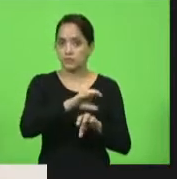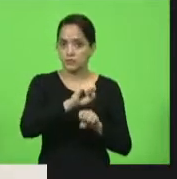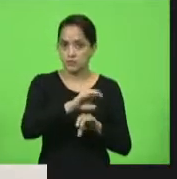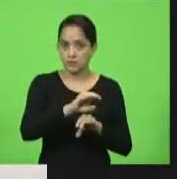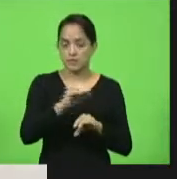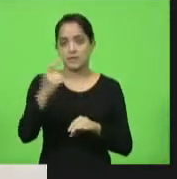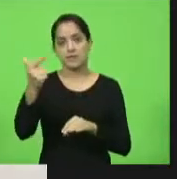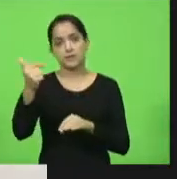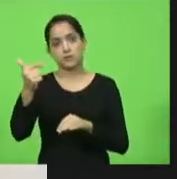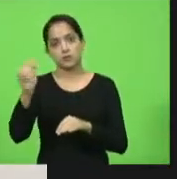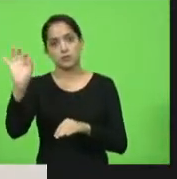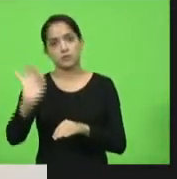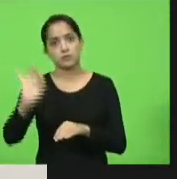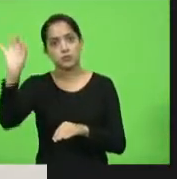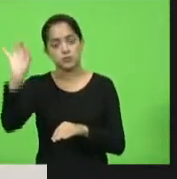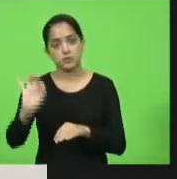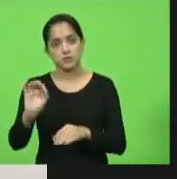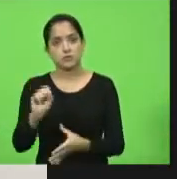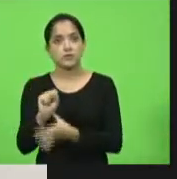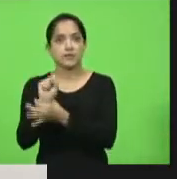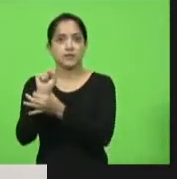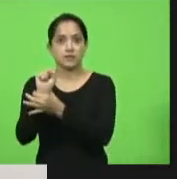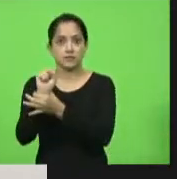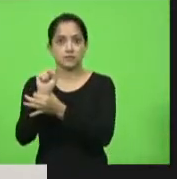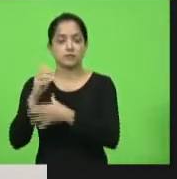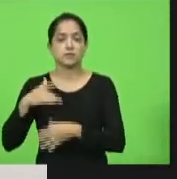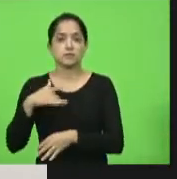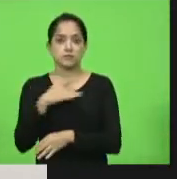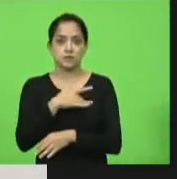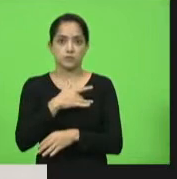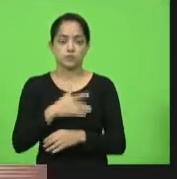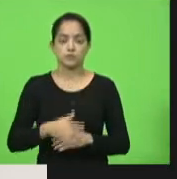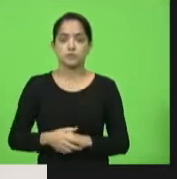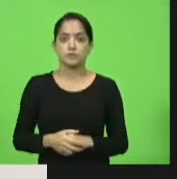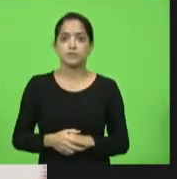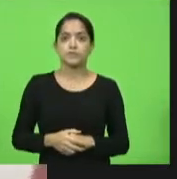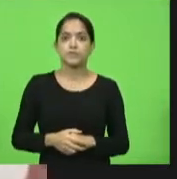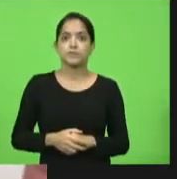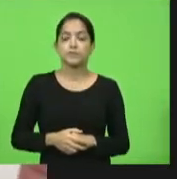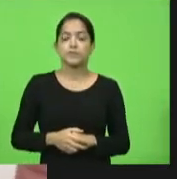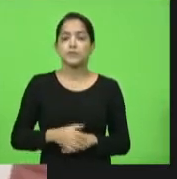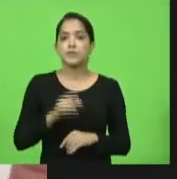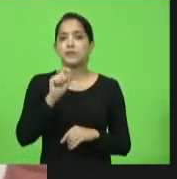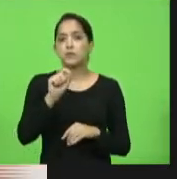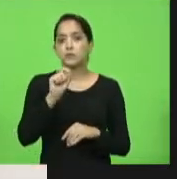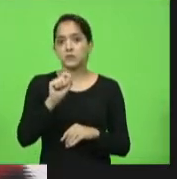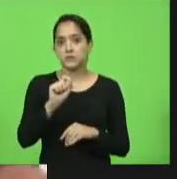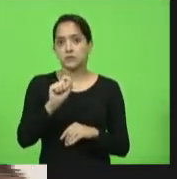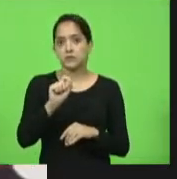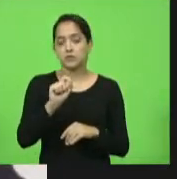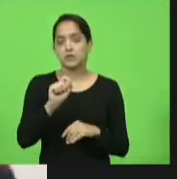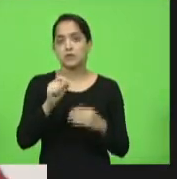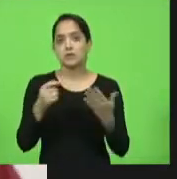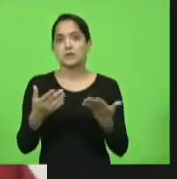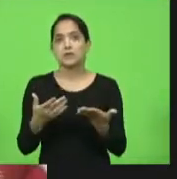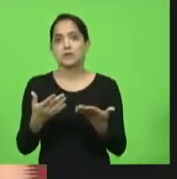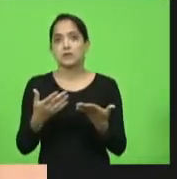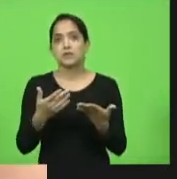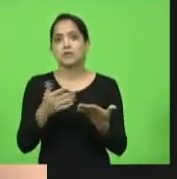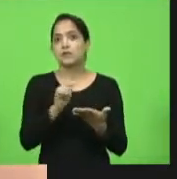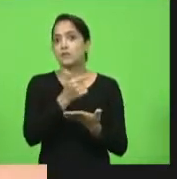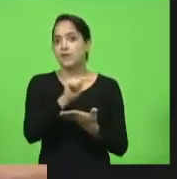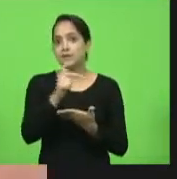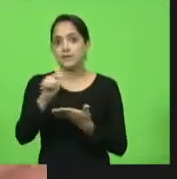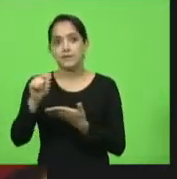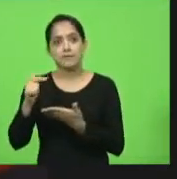% garantidos para a saúde. Ou seja, não haverá mais